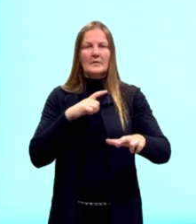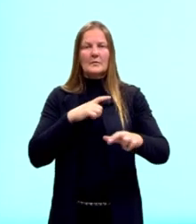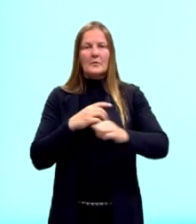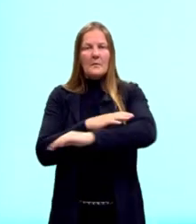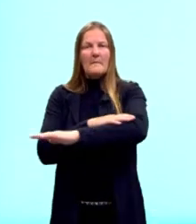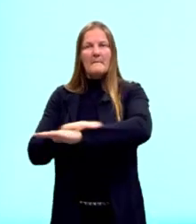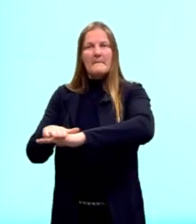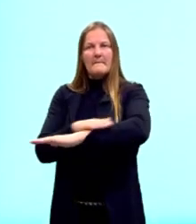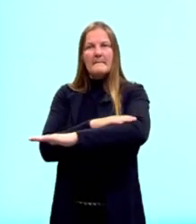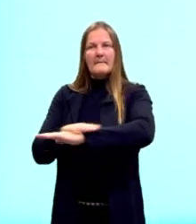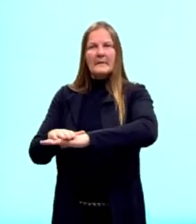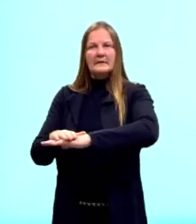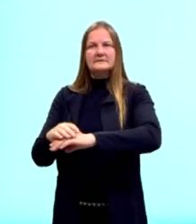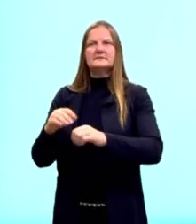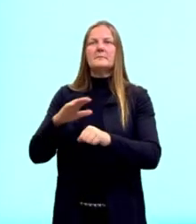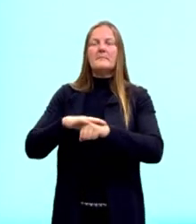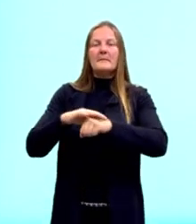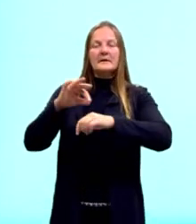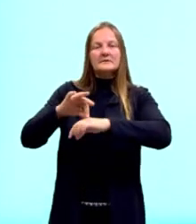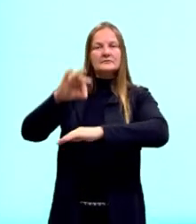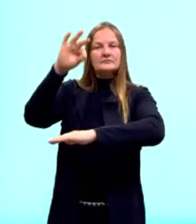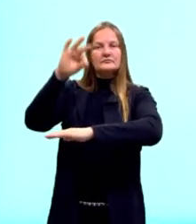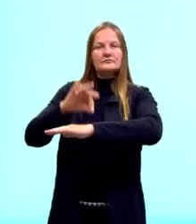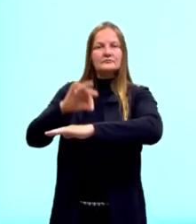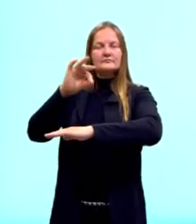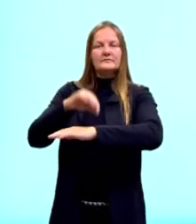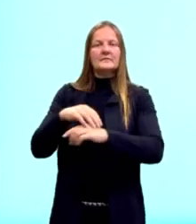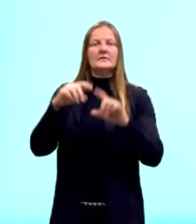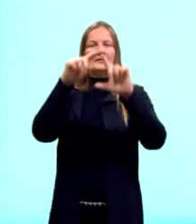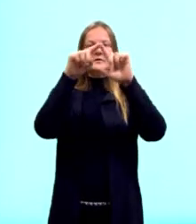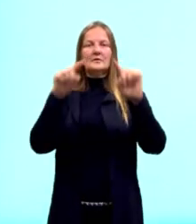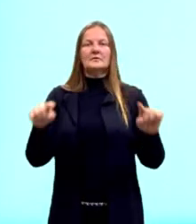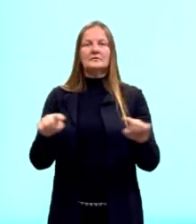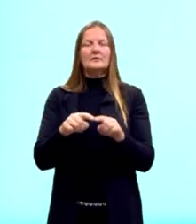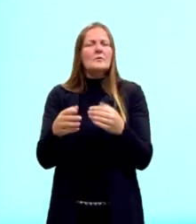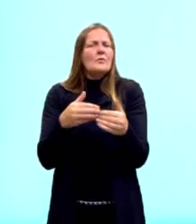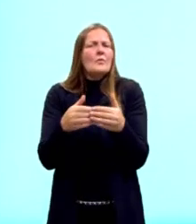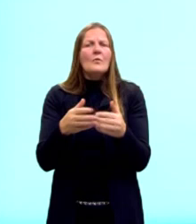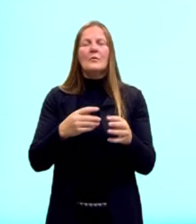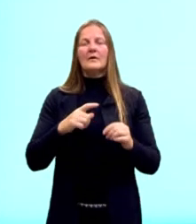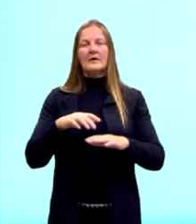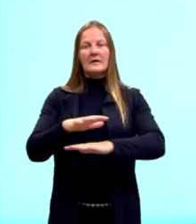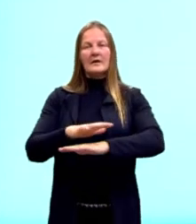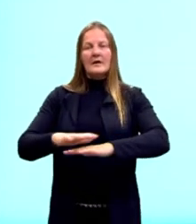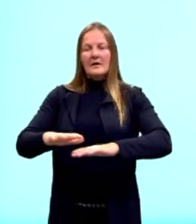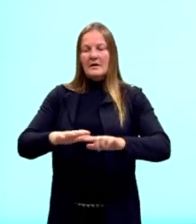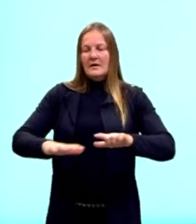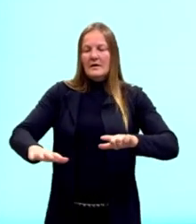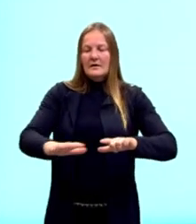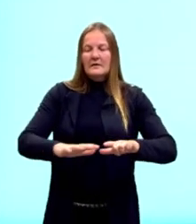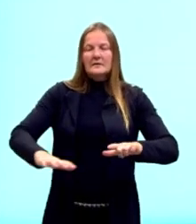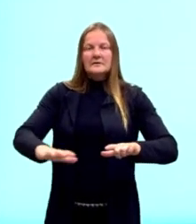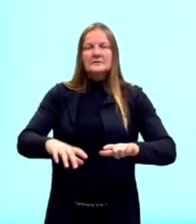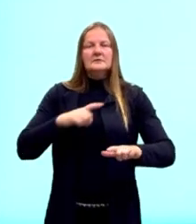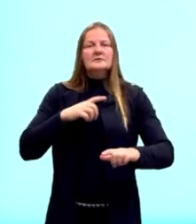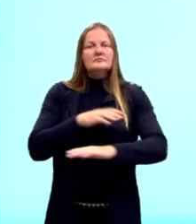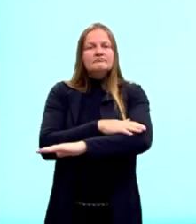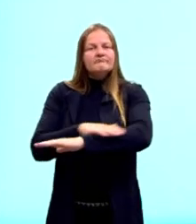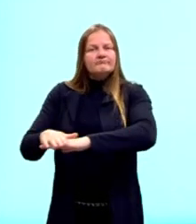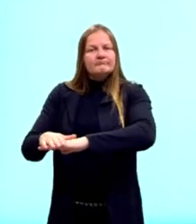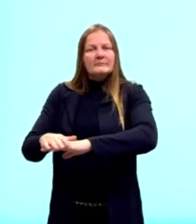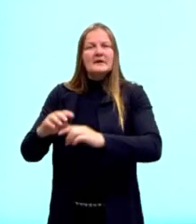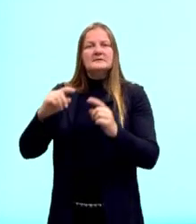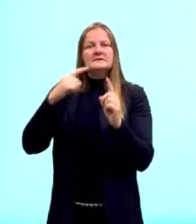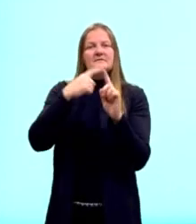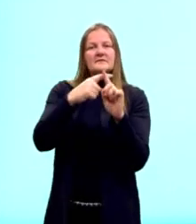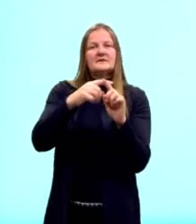base e da altura da figura. Em um triângulo qualquer, gente, a área sempre vai ser base vezes